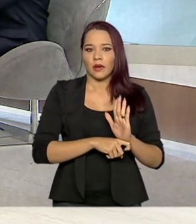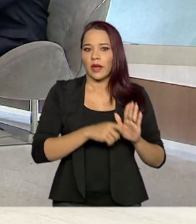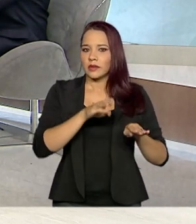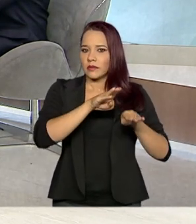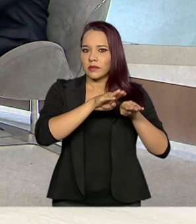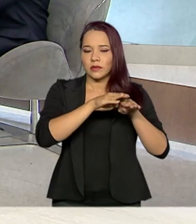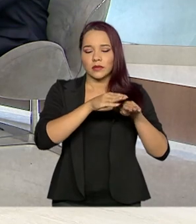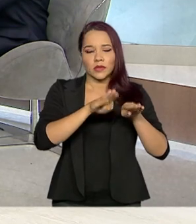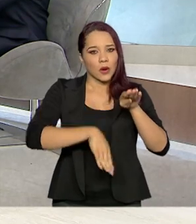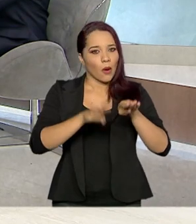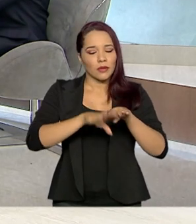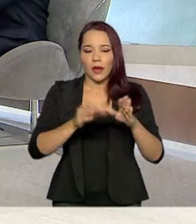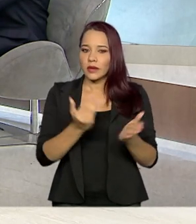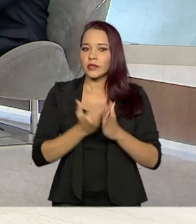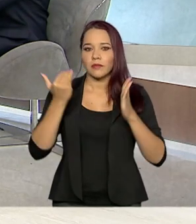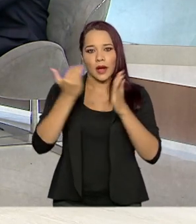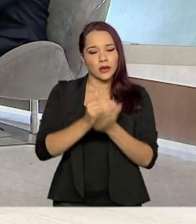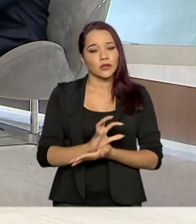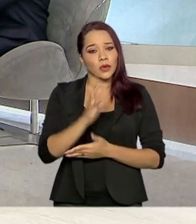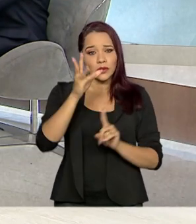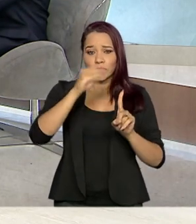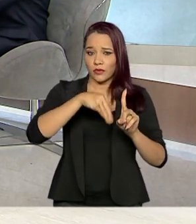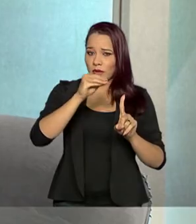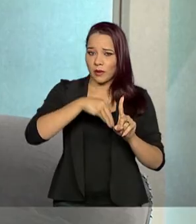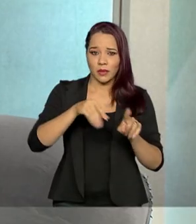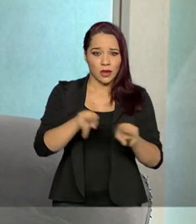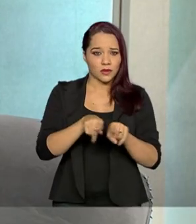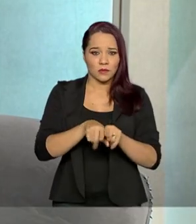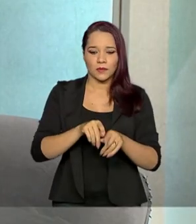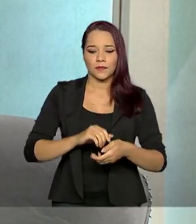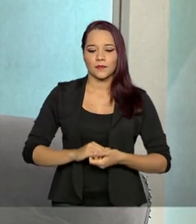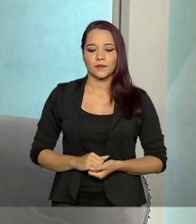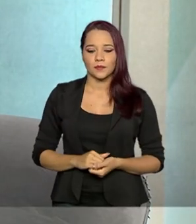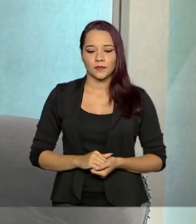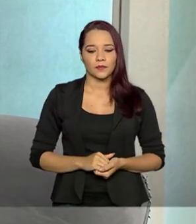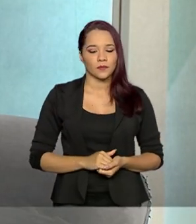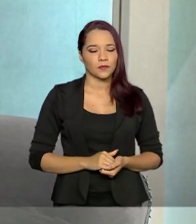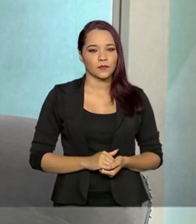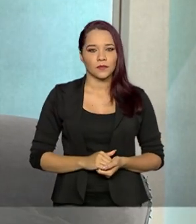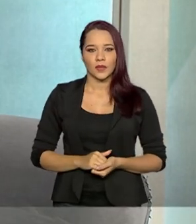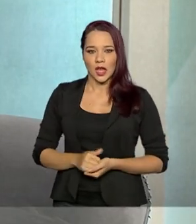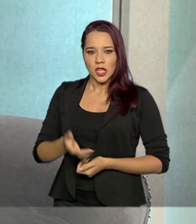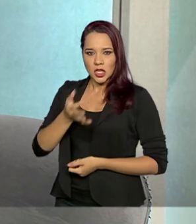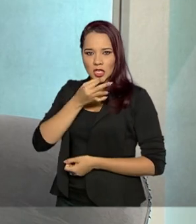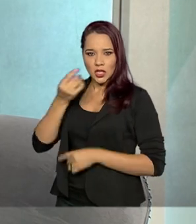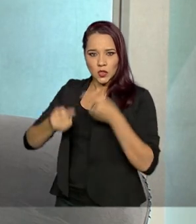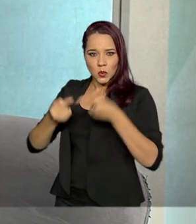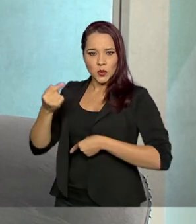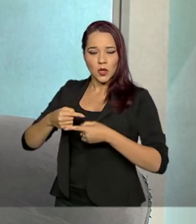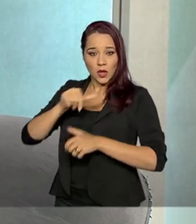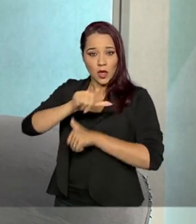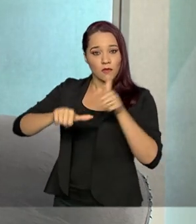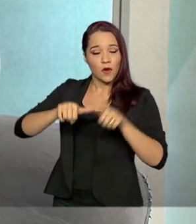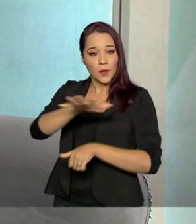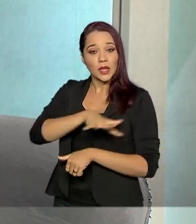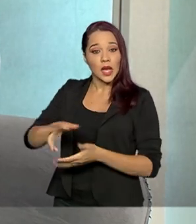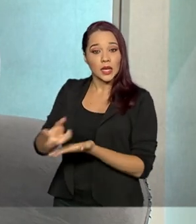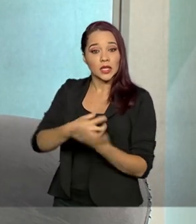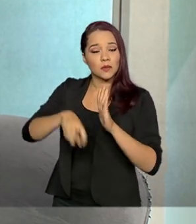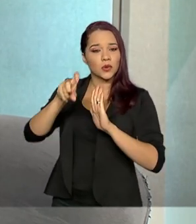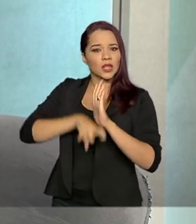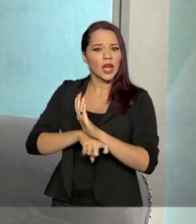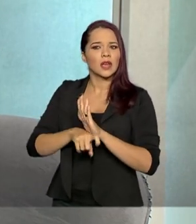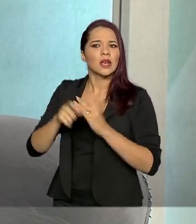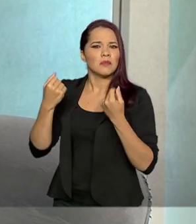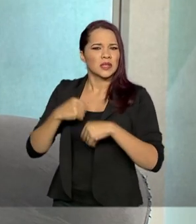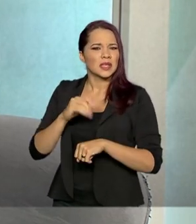desigualdade e essa situação de vulnerabilidade econômica. Vocês acham, então, que a discussão da reforma tributária, ela deveria ficar para